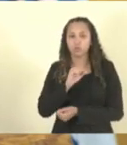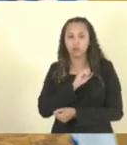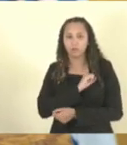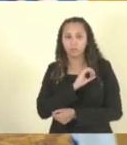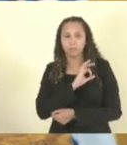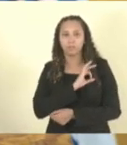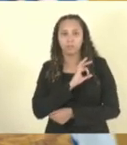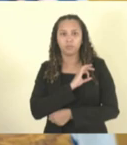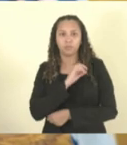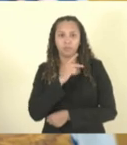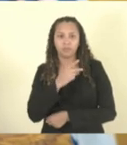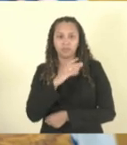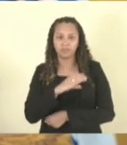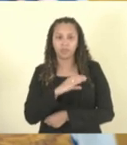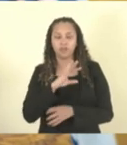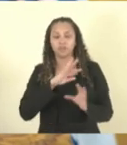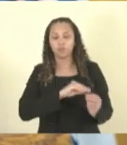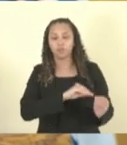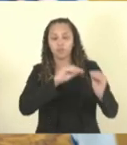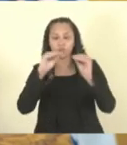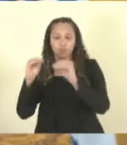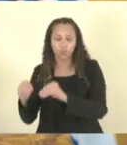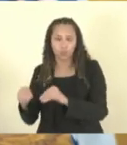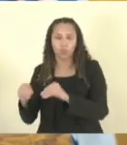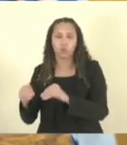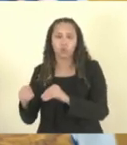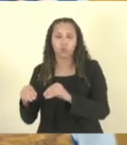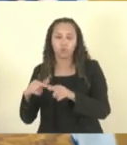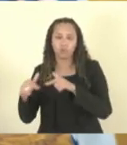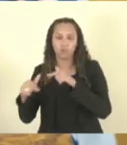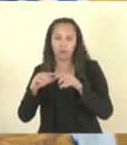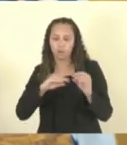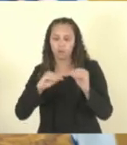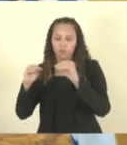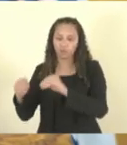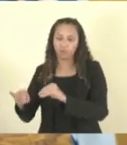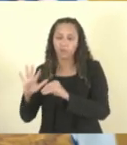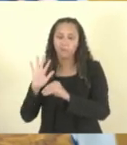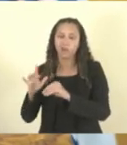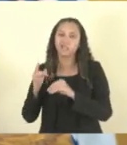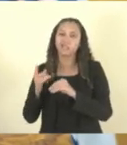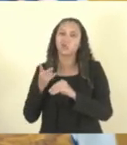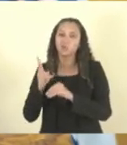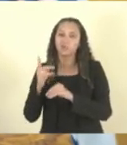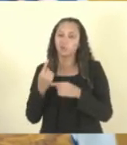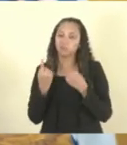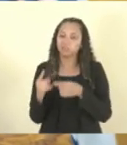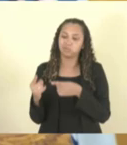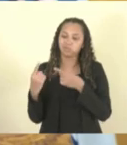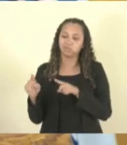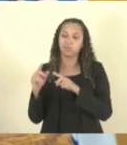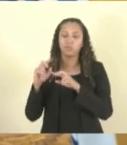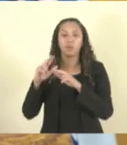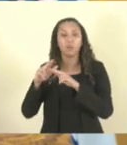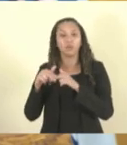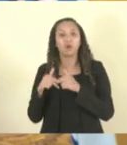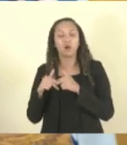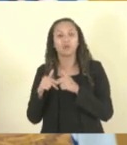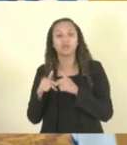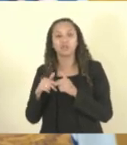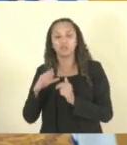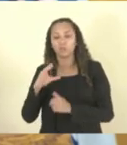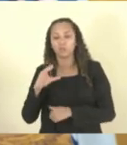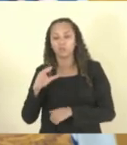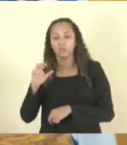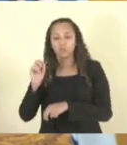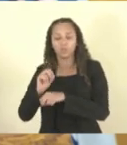ela foi transferida de unidade, mas a perseguição era em virtude do cargo de agente de